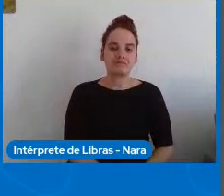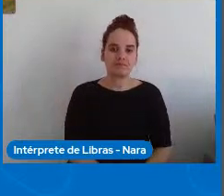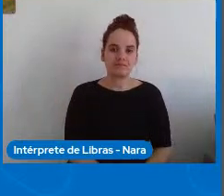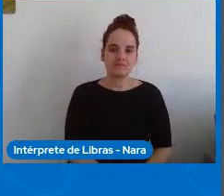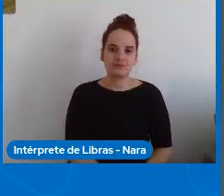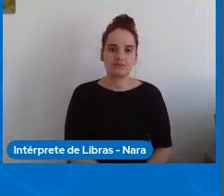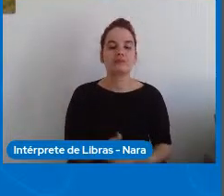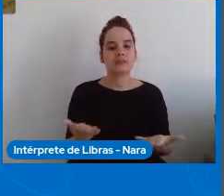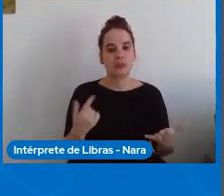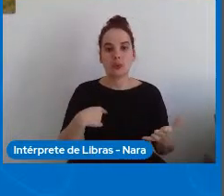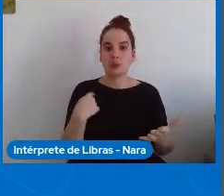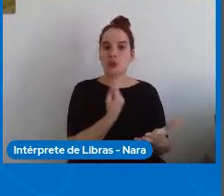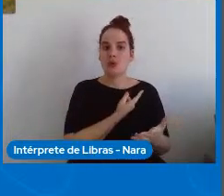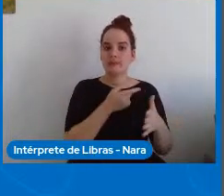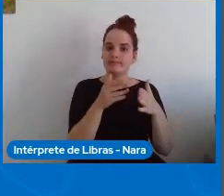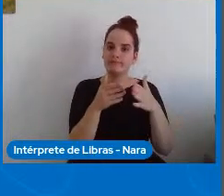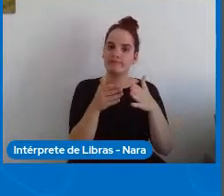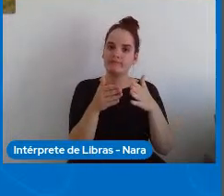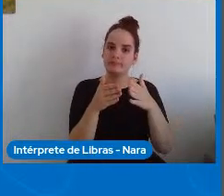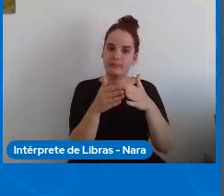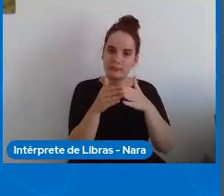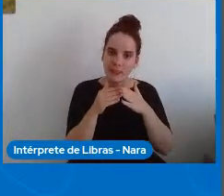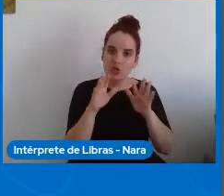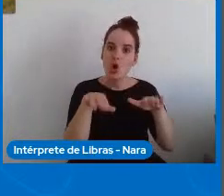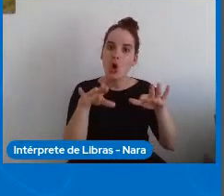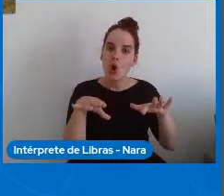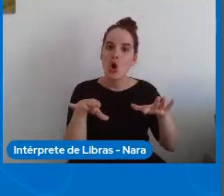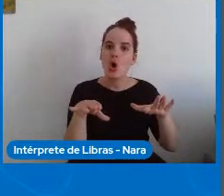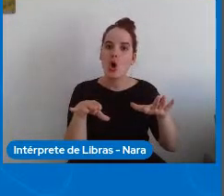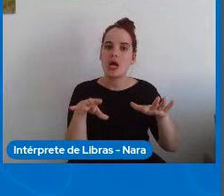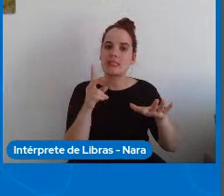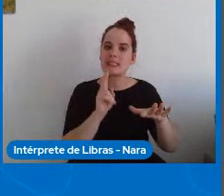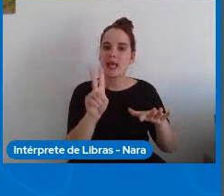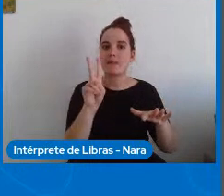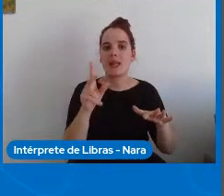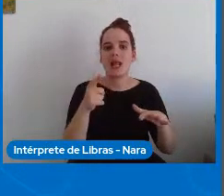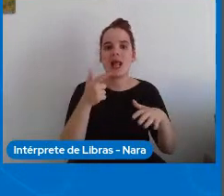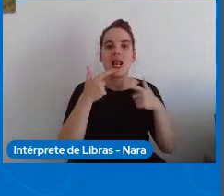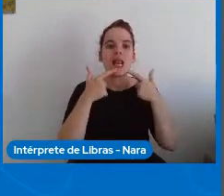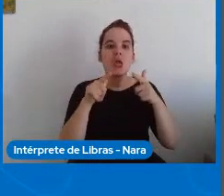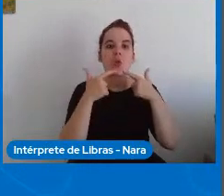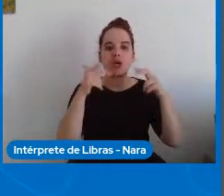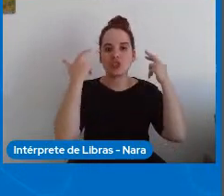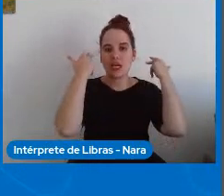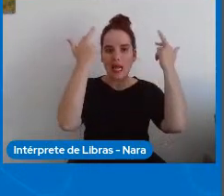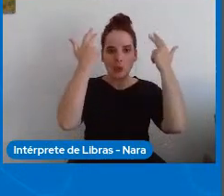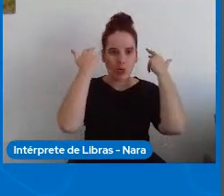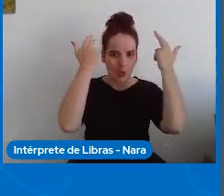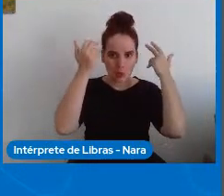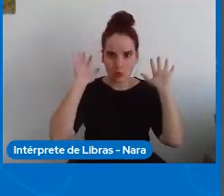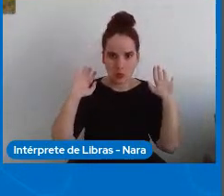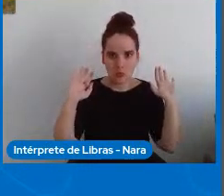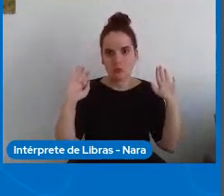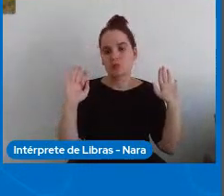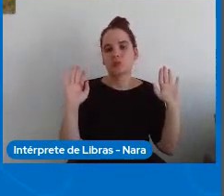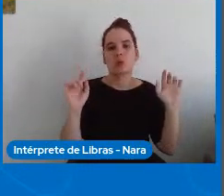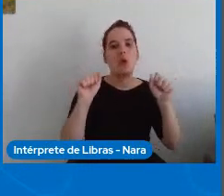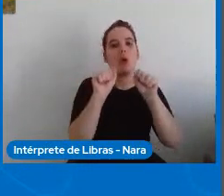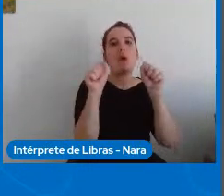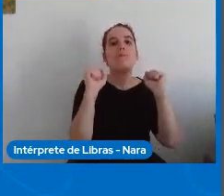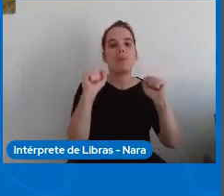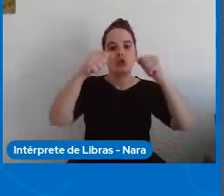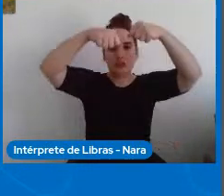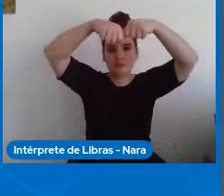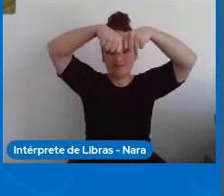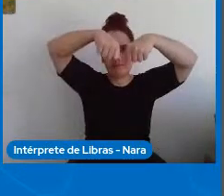pedimos a solução dessa desses desafios com linguagem natural e representação em fluxograma porque permite a discussão